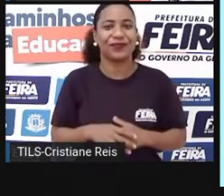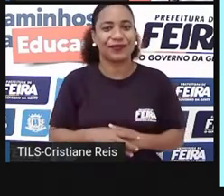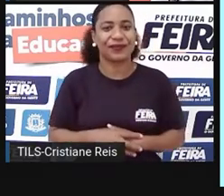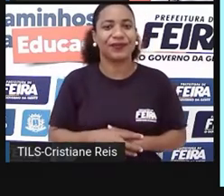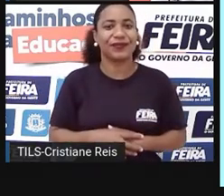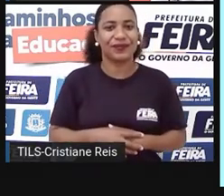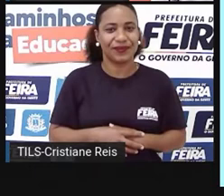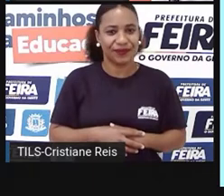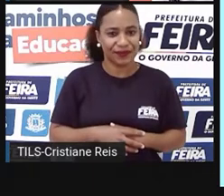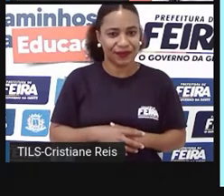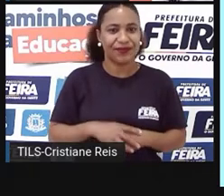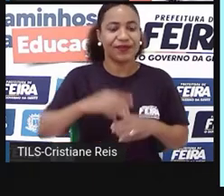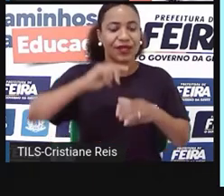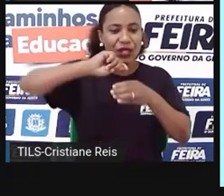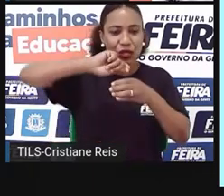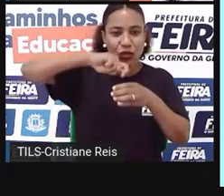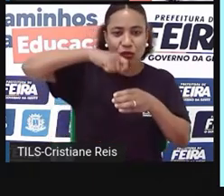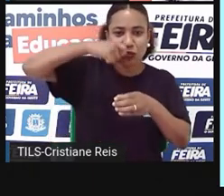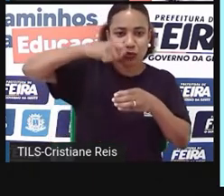Aí é o sorvete